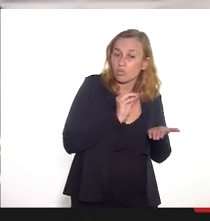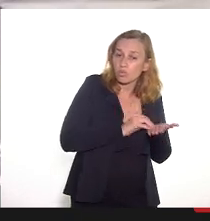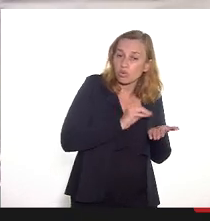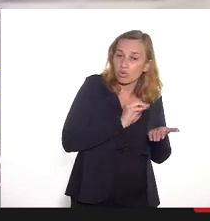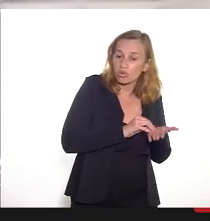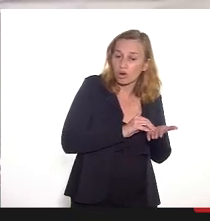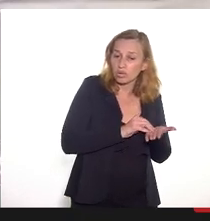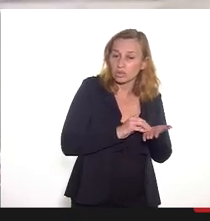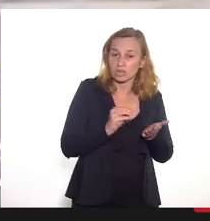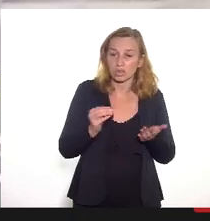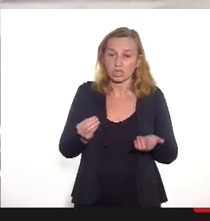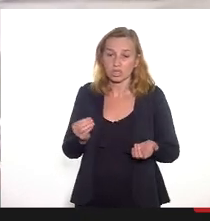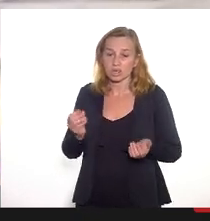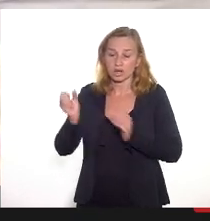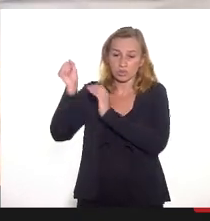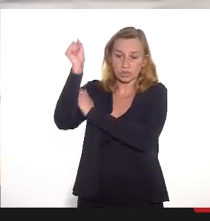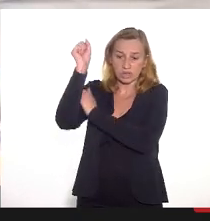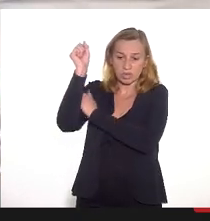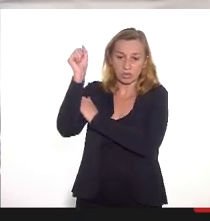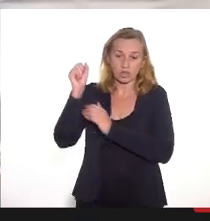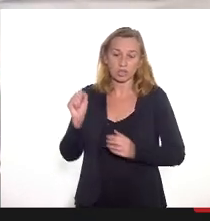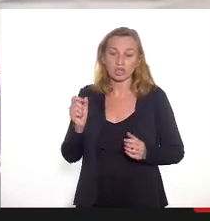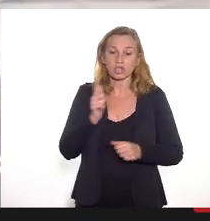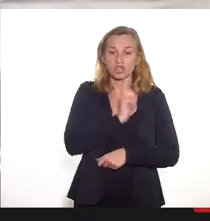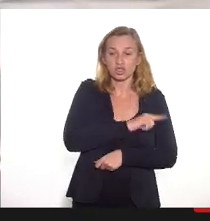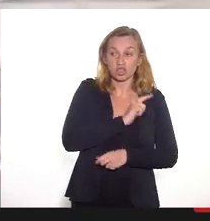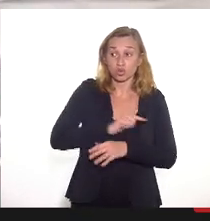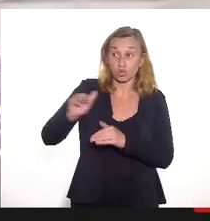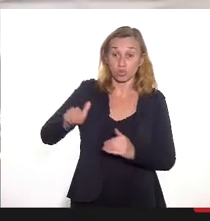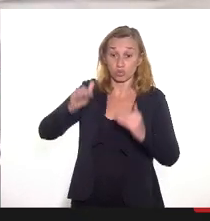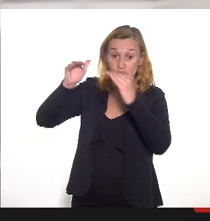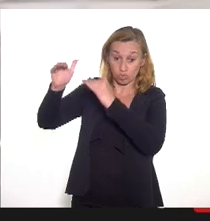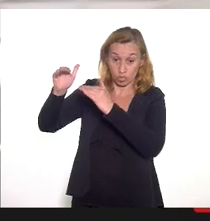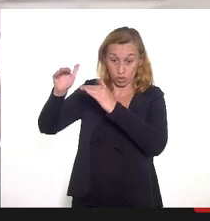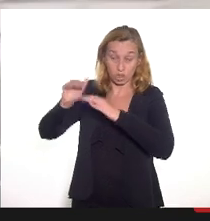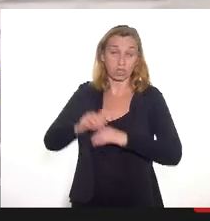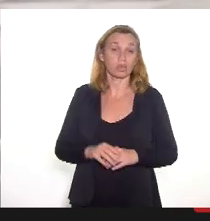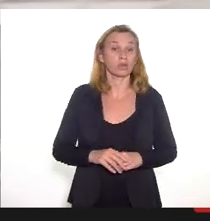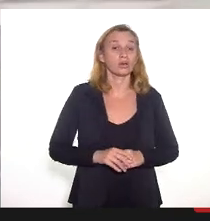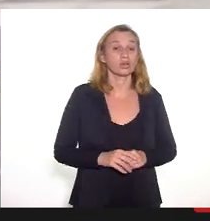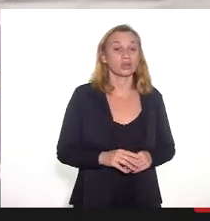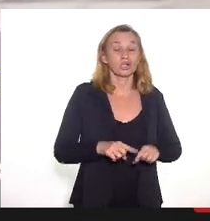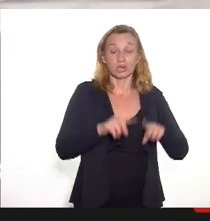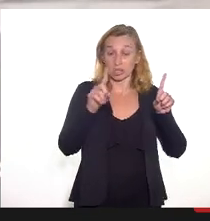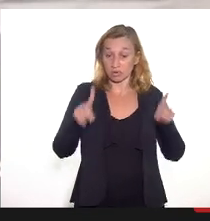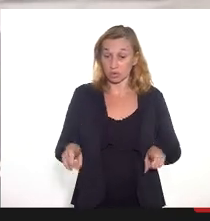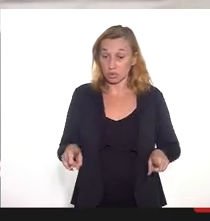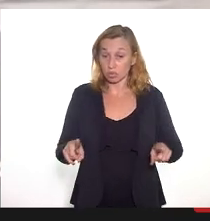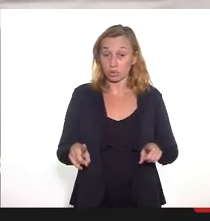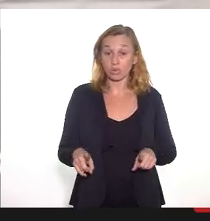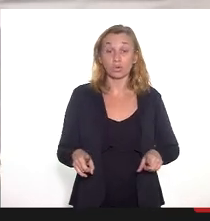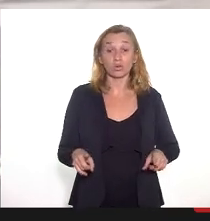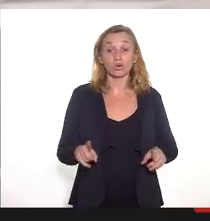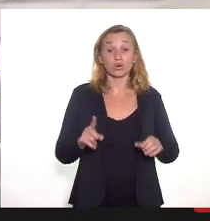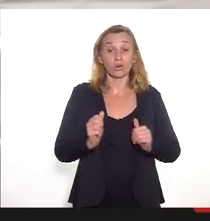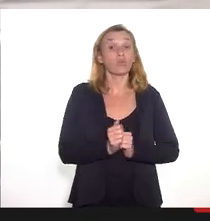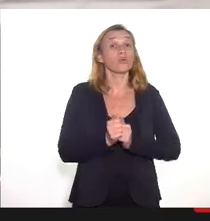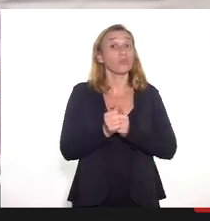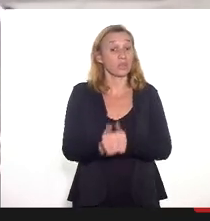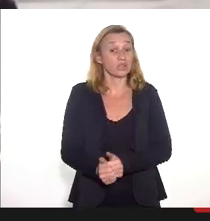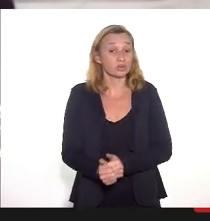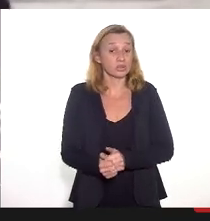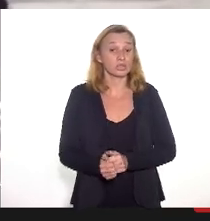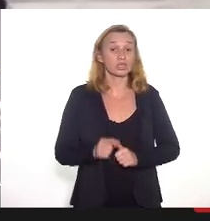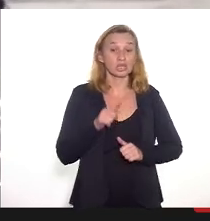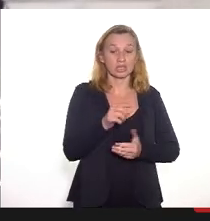empoderamento por parte do gestor maior, inibindo aí os servidores, o fato é que o acompanhamento